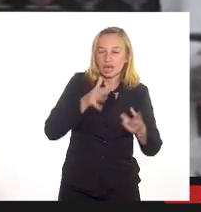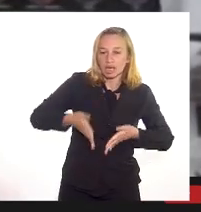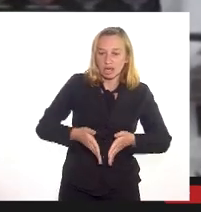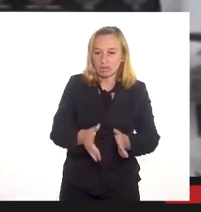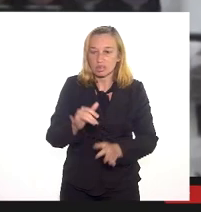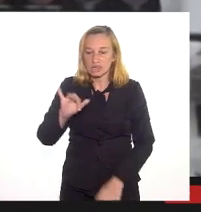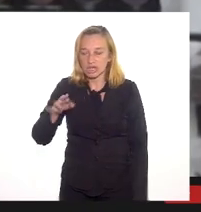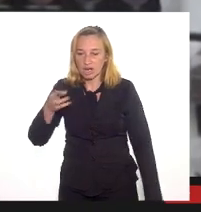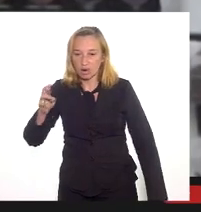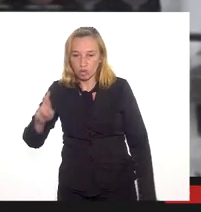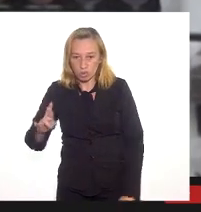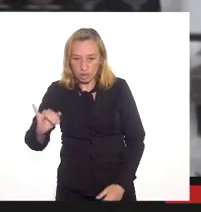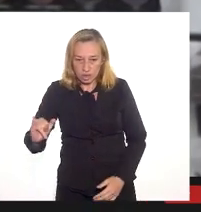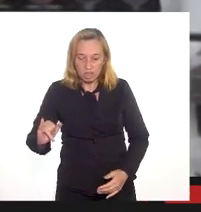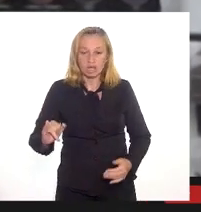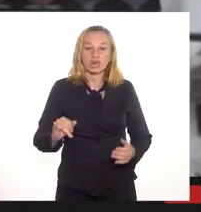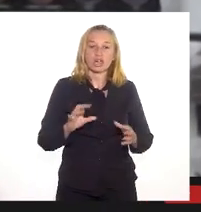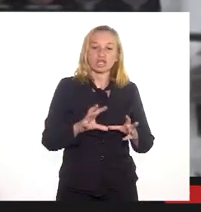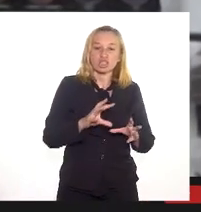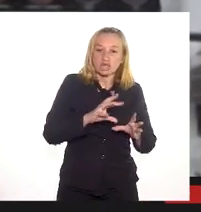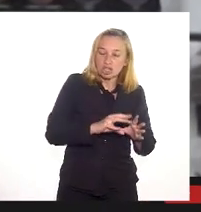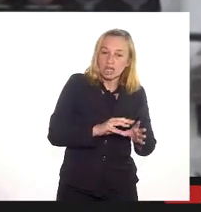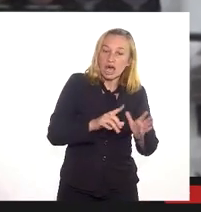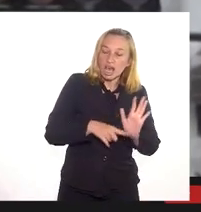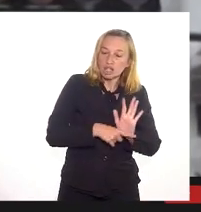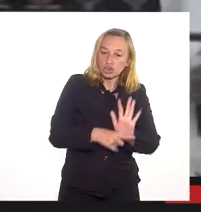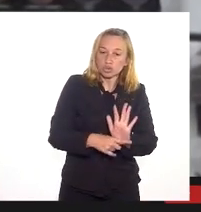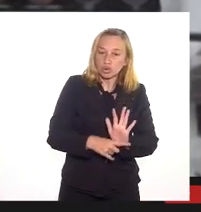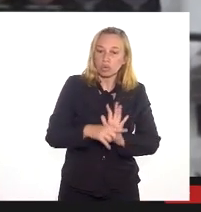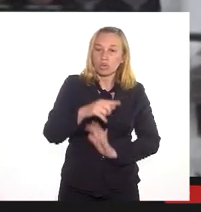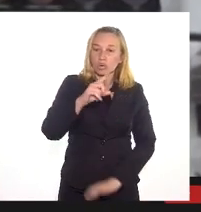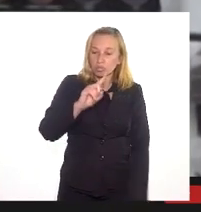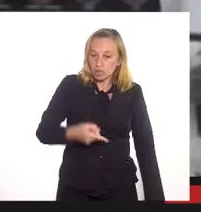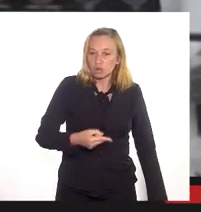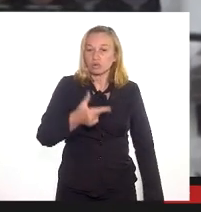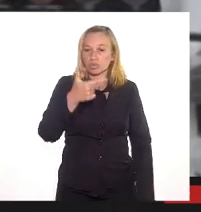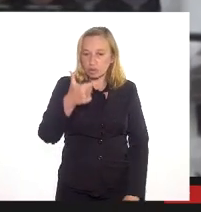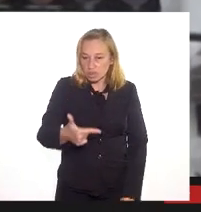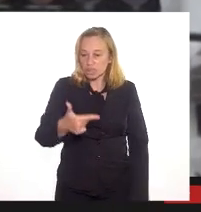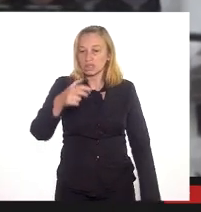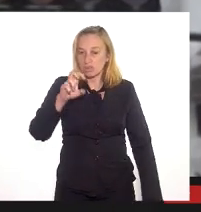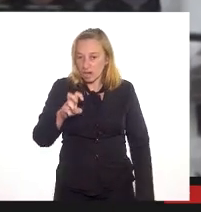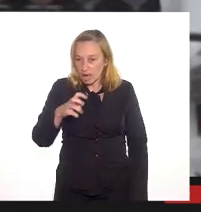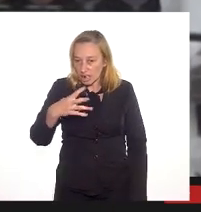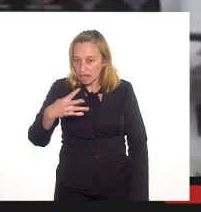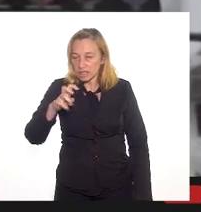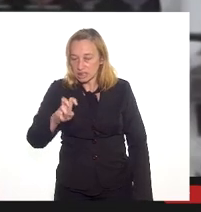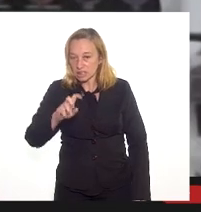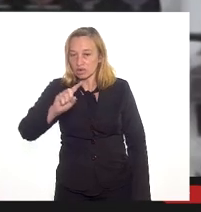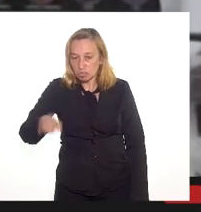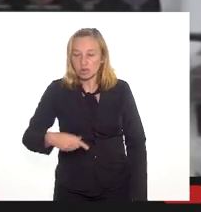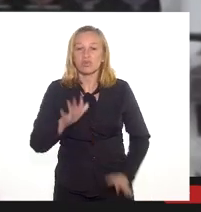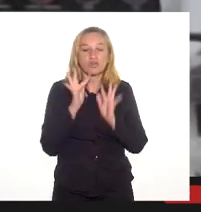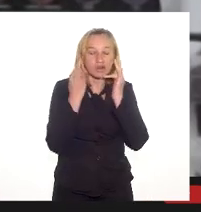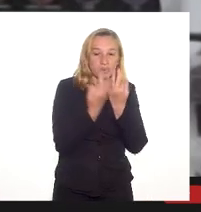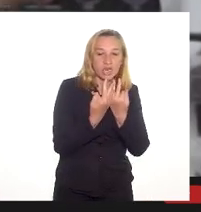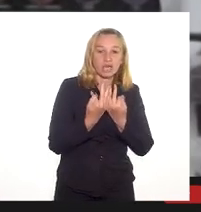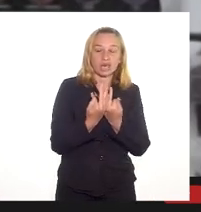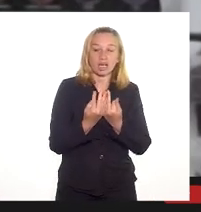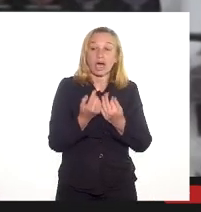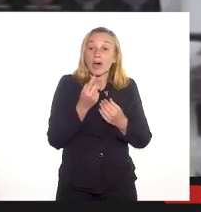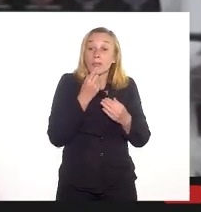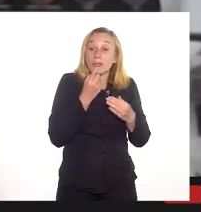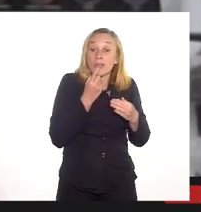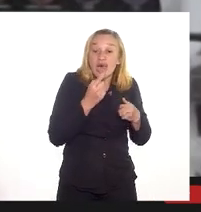.245 famílias, onde a gente retirou essas pessoas que moravam na beira do Rio Sarapuí, quase que